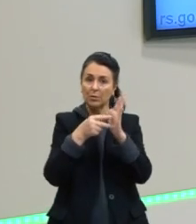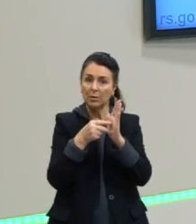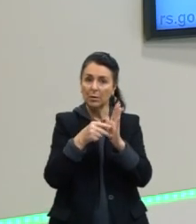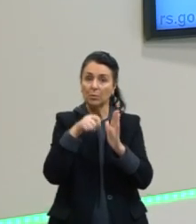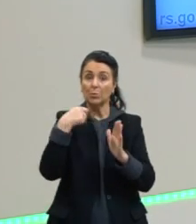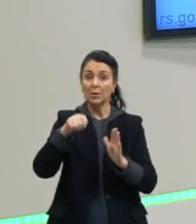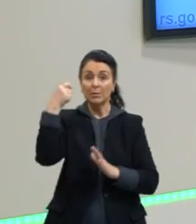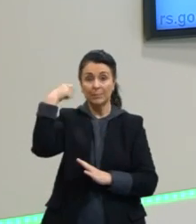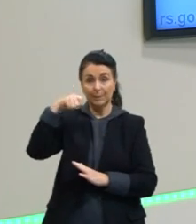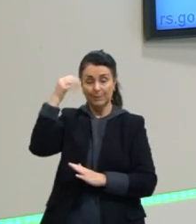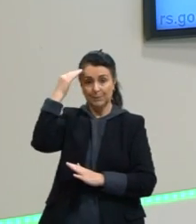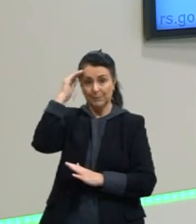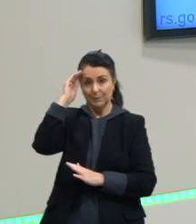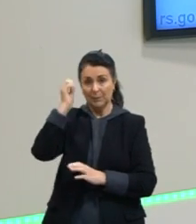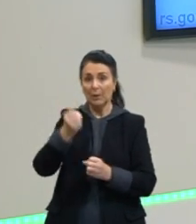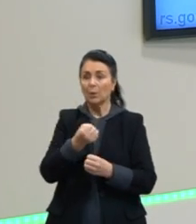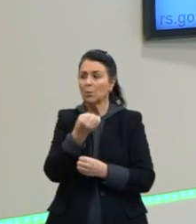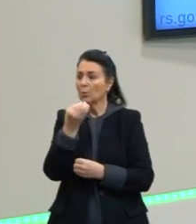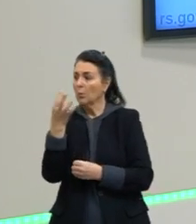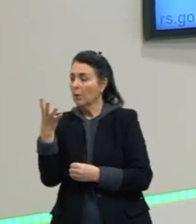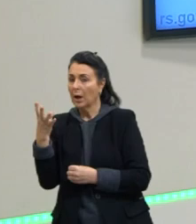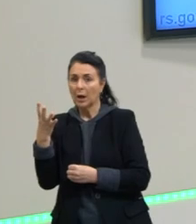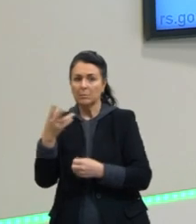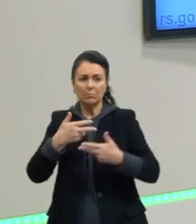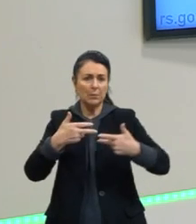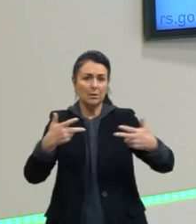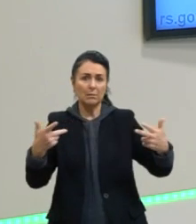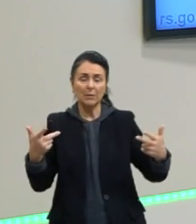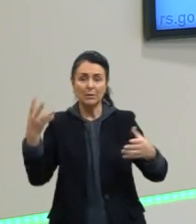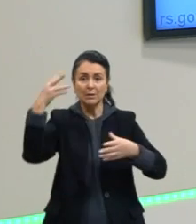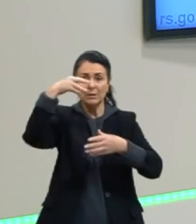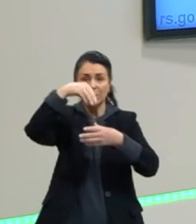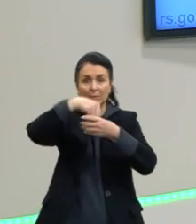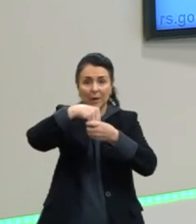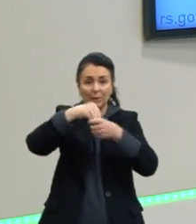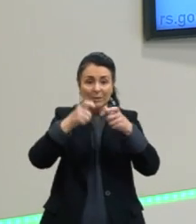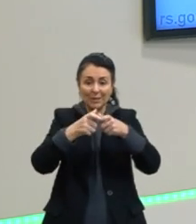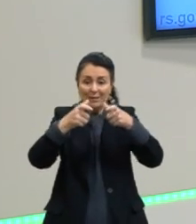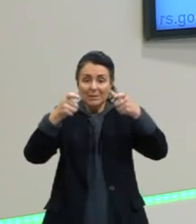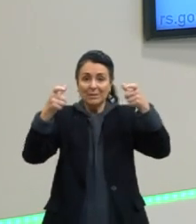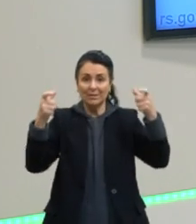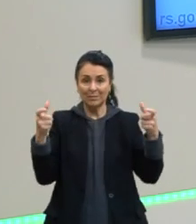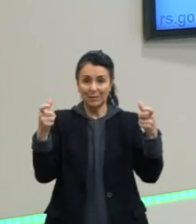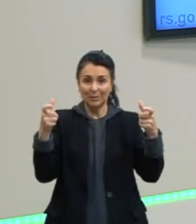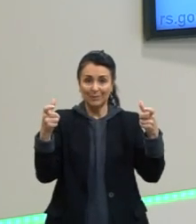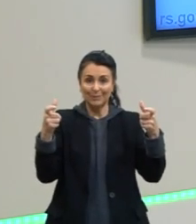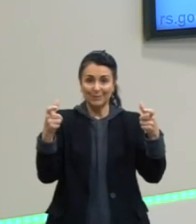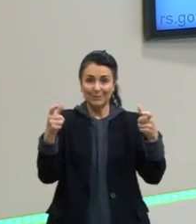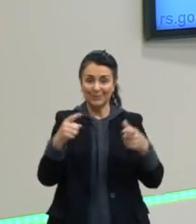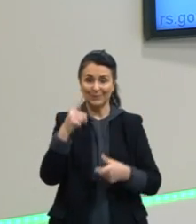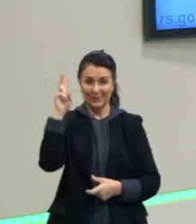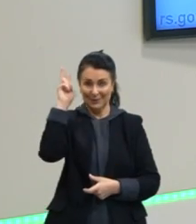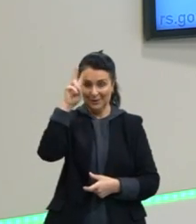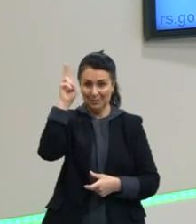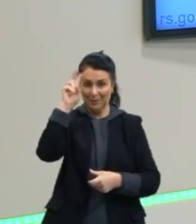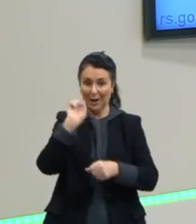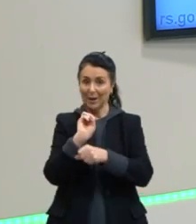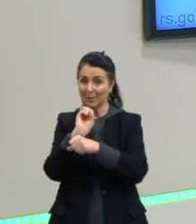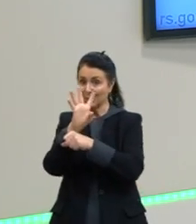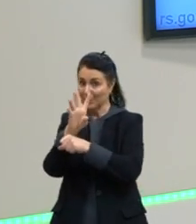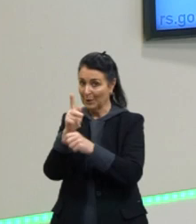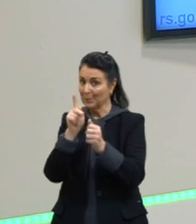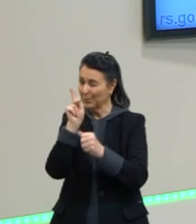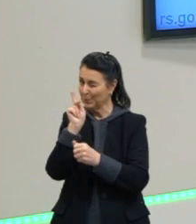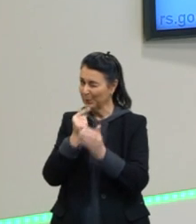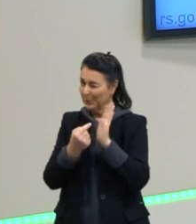preciso saber? Quais elementos fazem parte dessa expansão? Se nós lembrarmos lá do slide, eu trouxe os